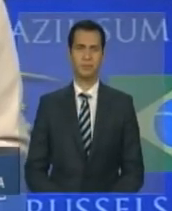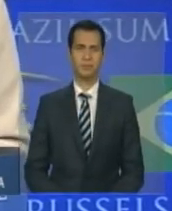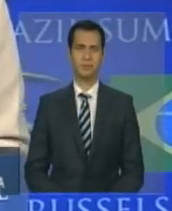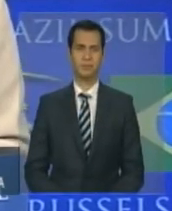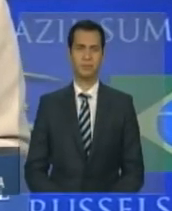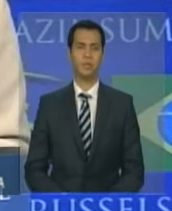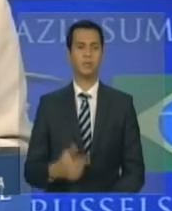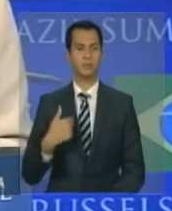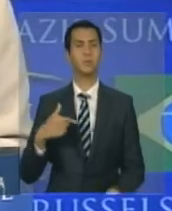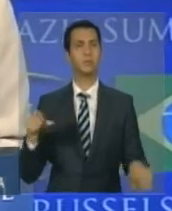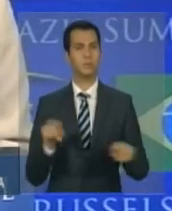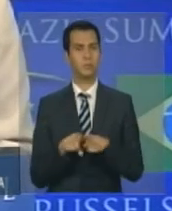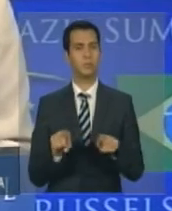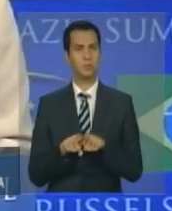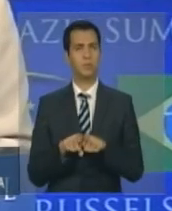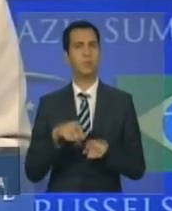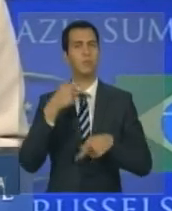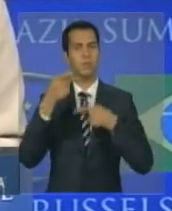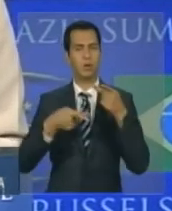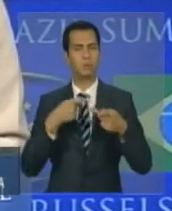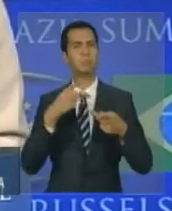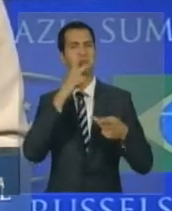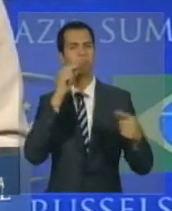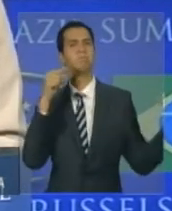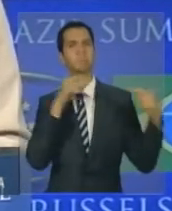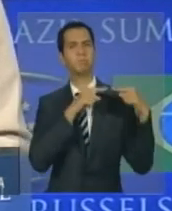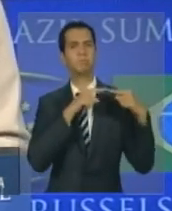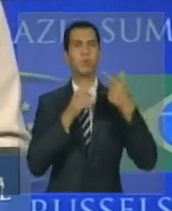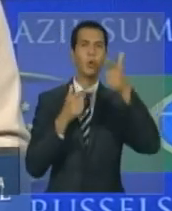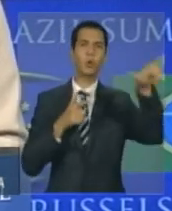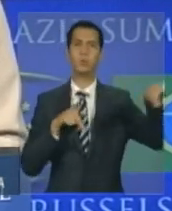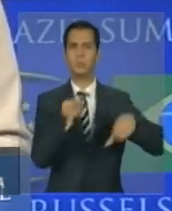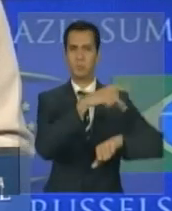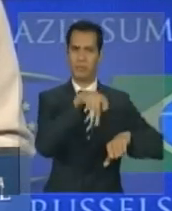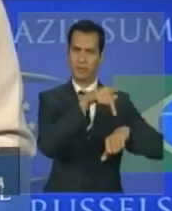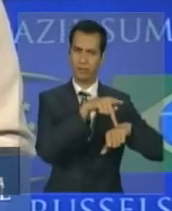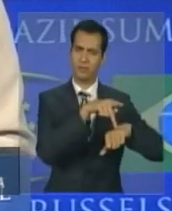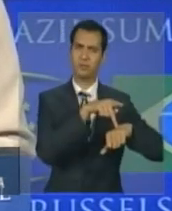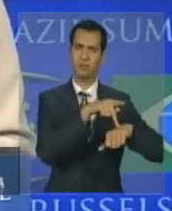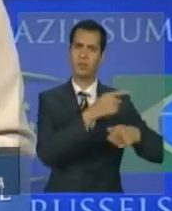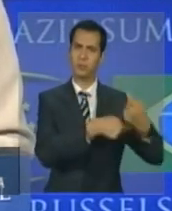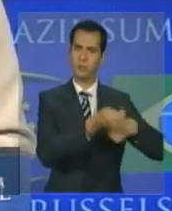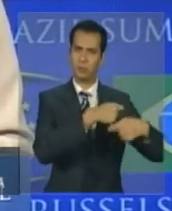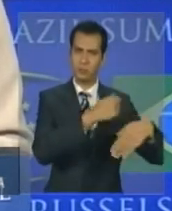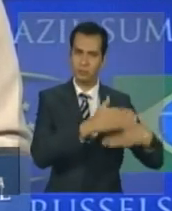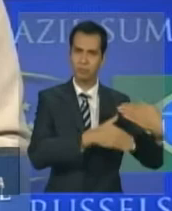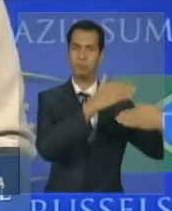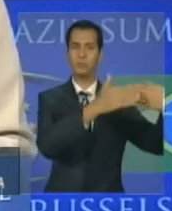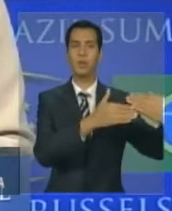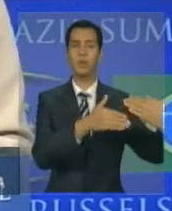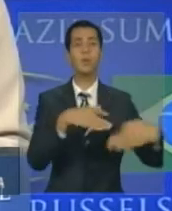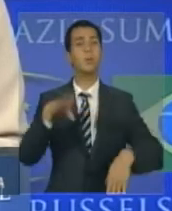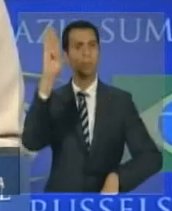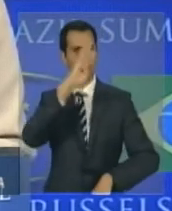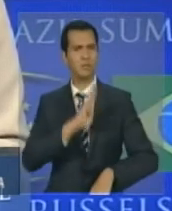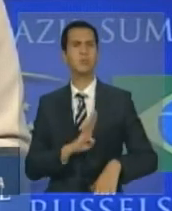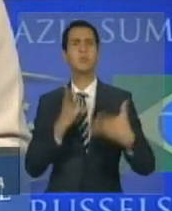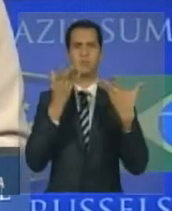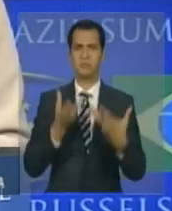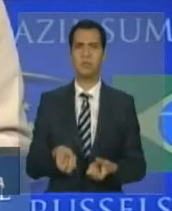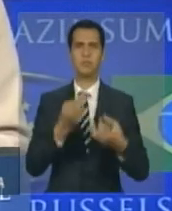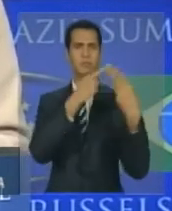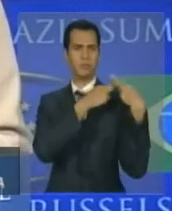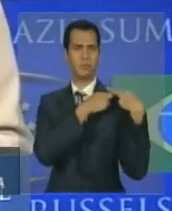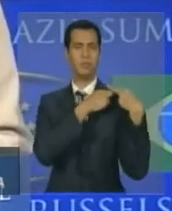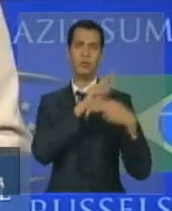sentimento de economias em desenvolvimento, está pronto para assumir sua responsabilidade de forma cooperativa.